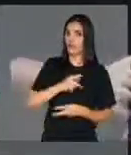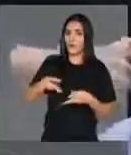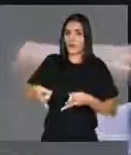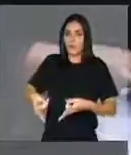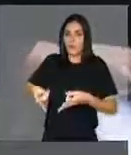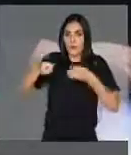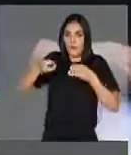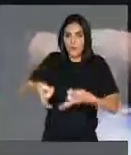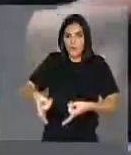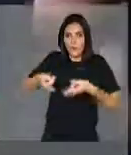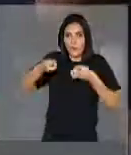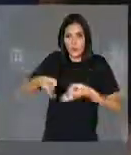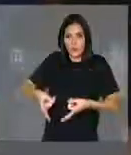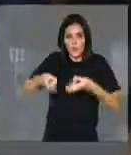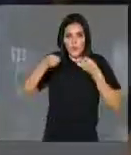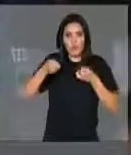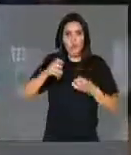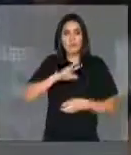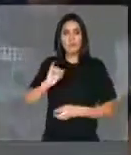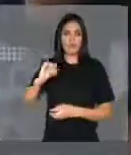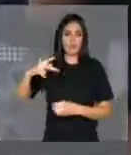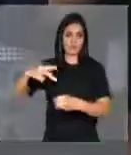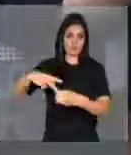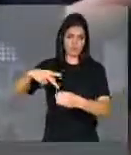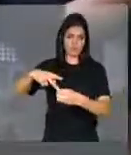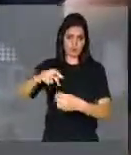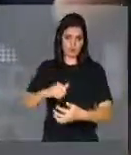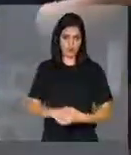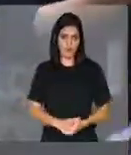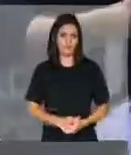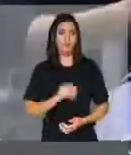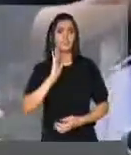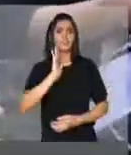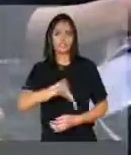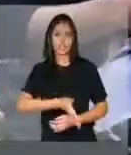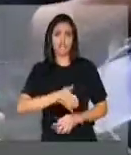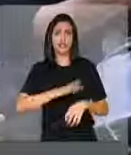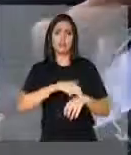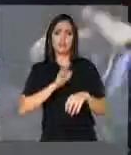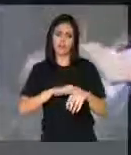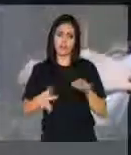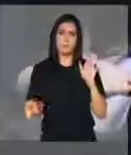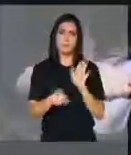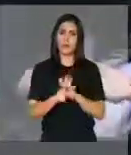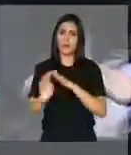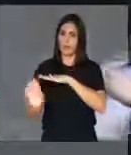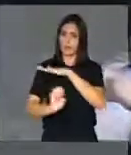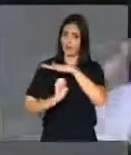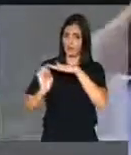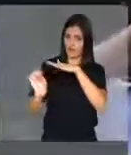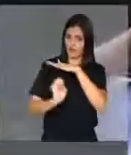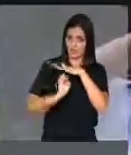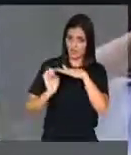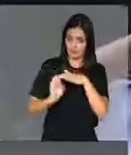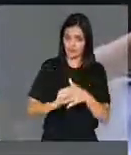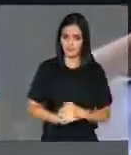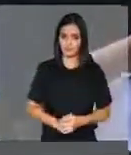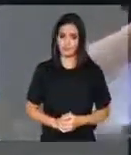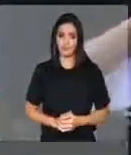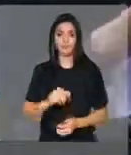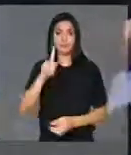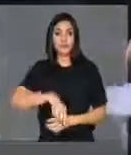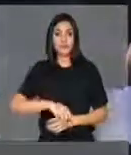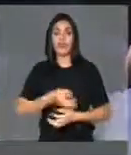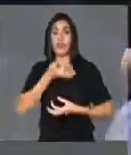exploração, ficarão com a Petrobras, porque já teve o investimento da própria empresa. Ou seja, caem por